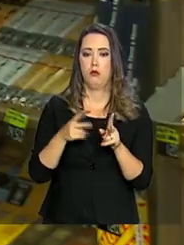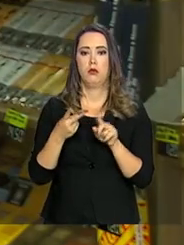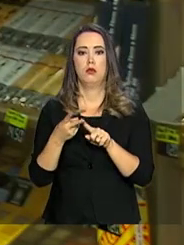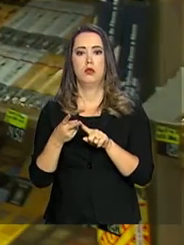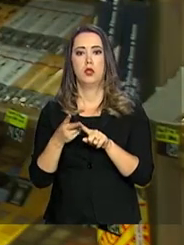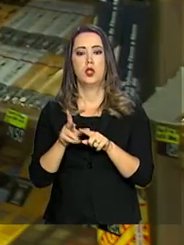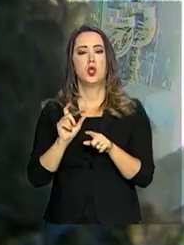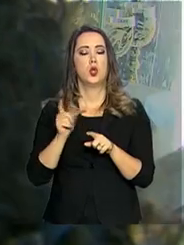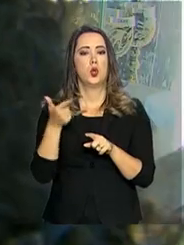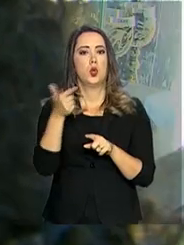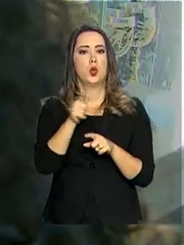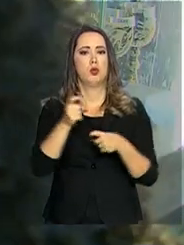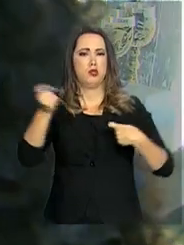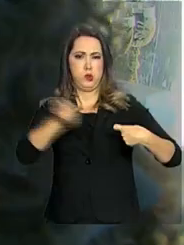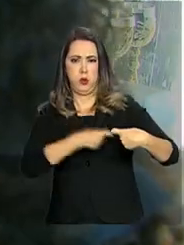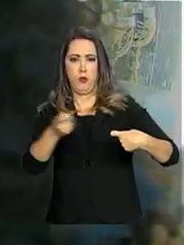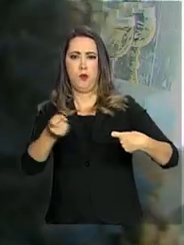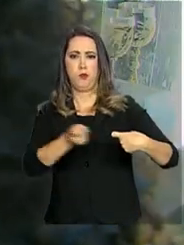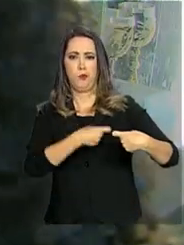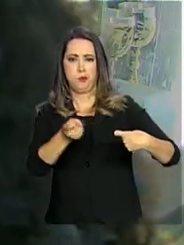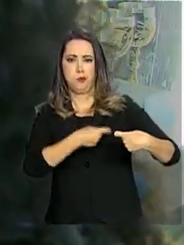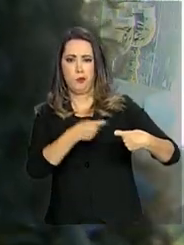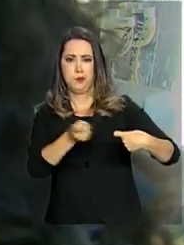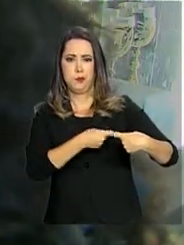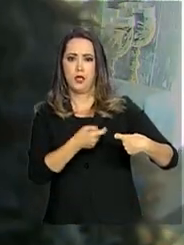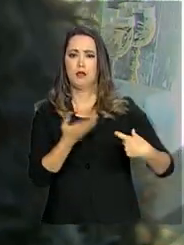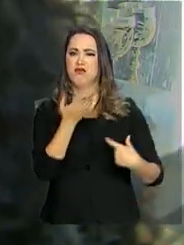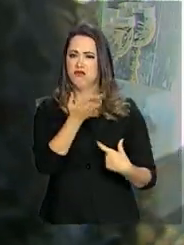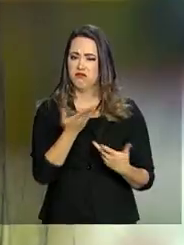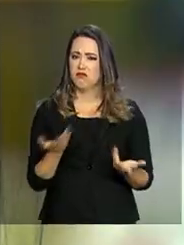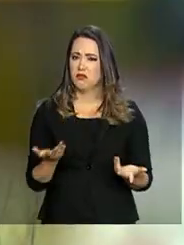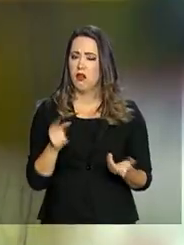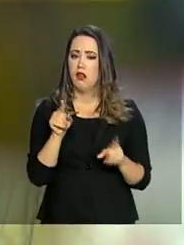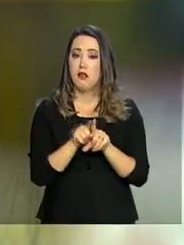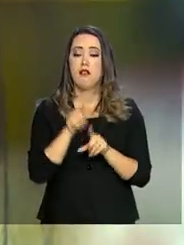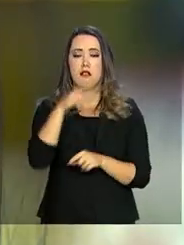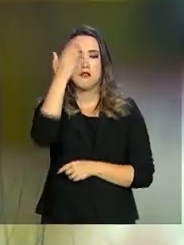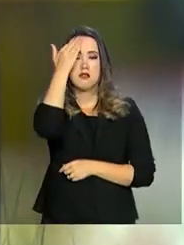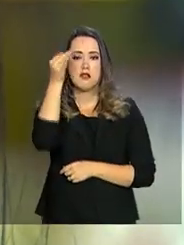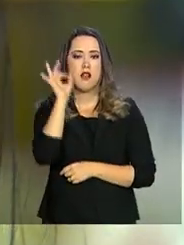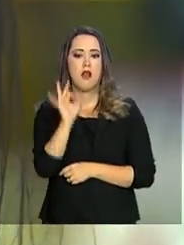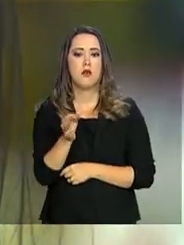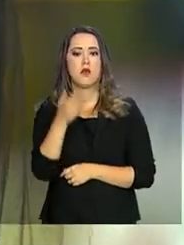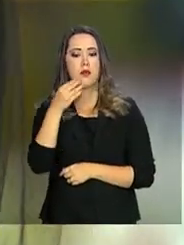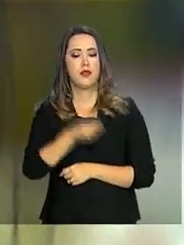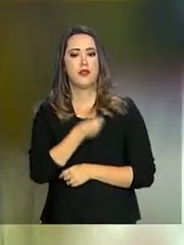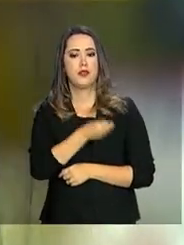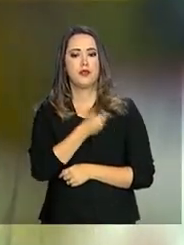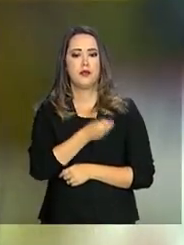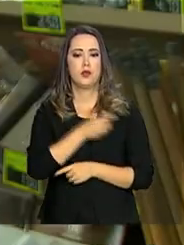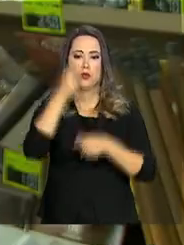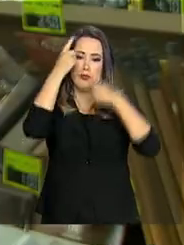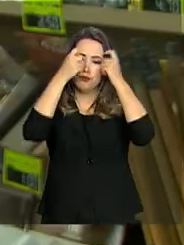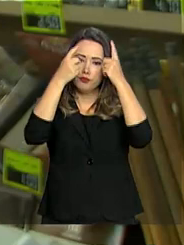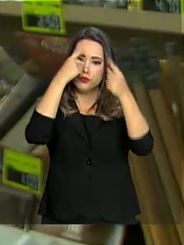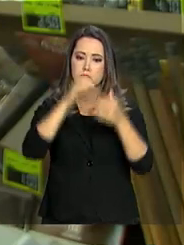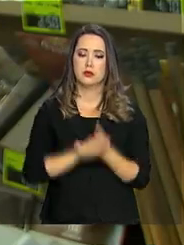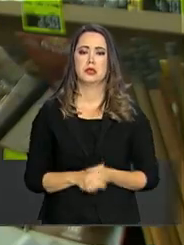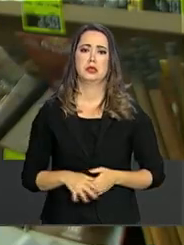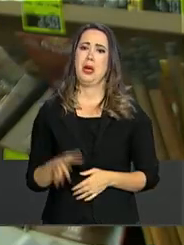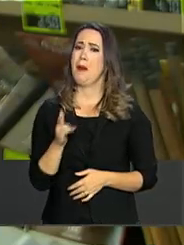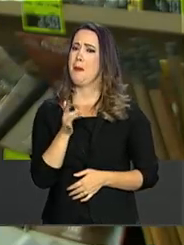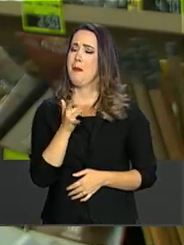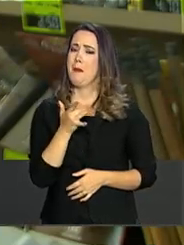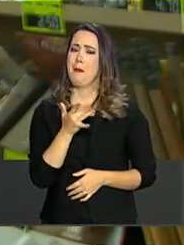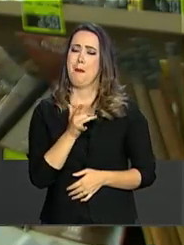outra de estupro. A moradora de Madureira, na zona norte do Rio de Janeiro, sabe bem como é conviver com a violência. Fica com medo de